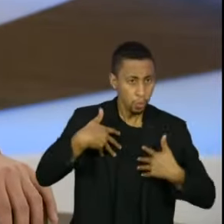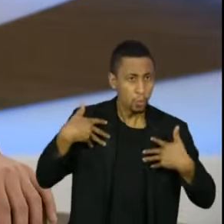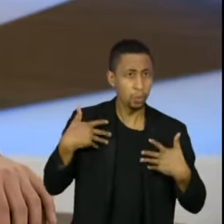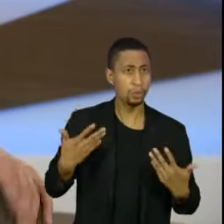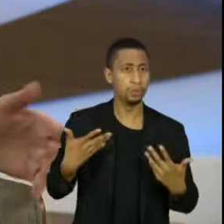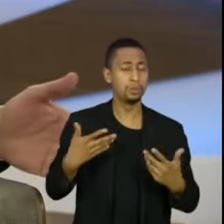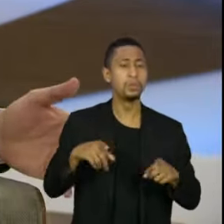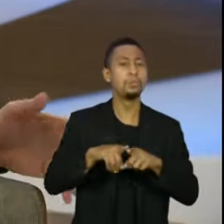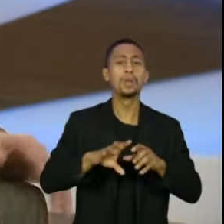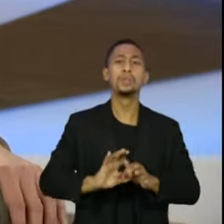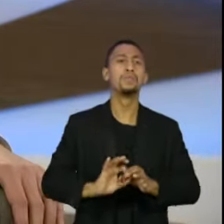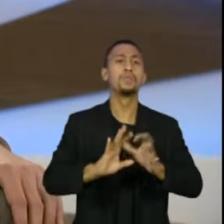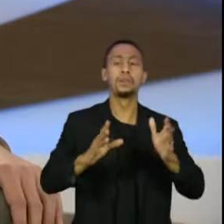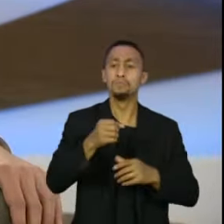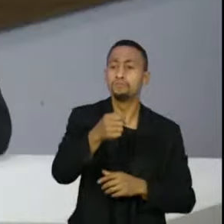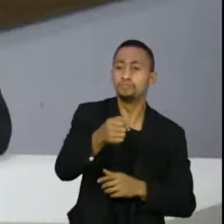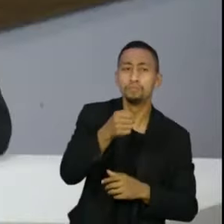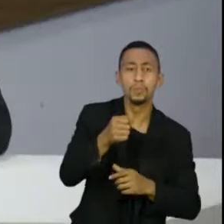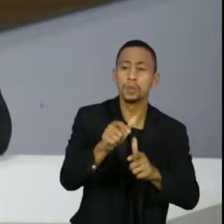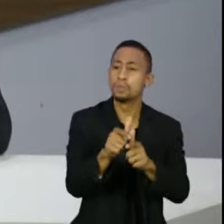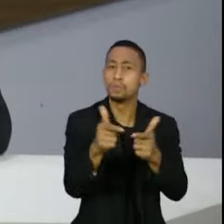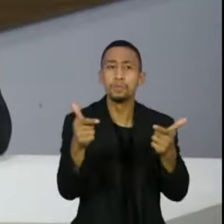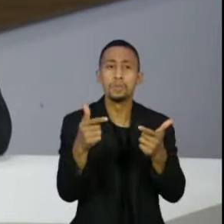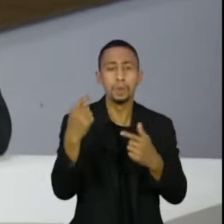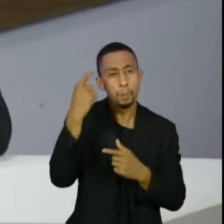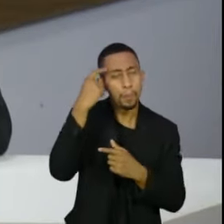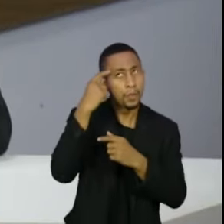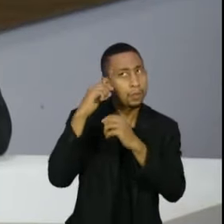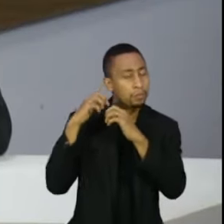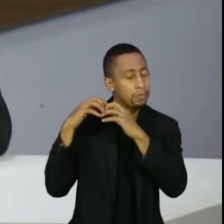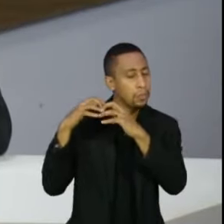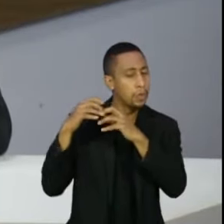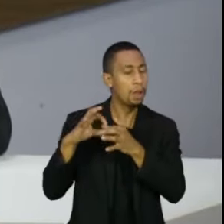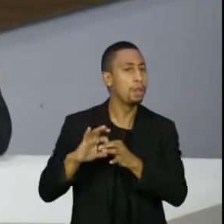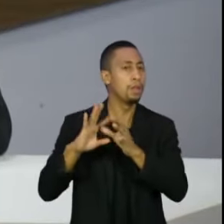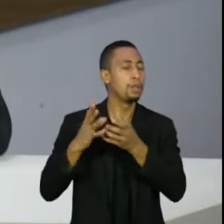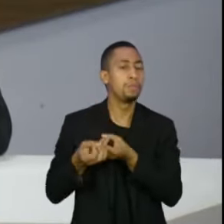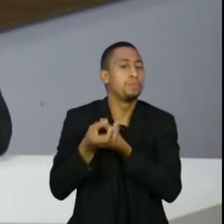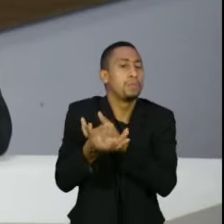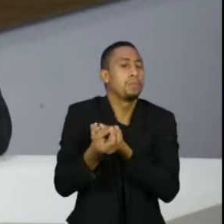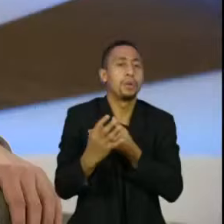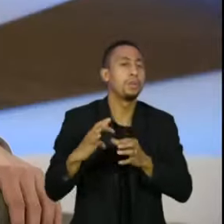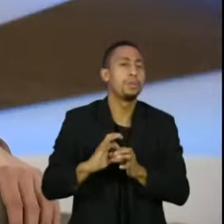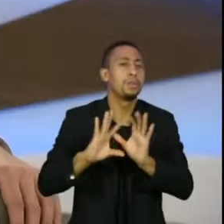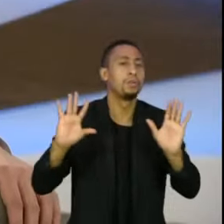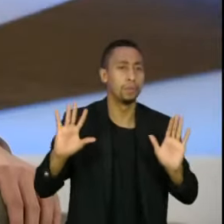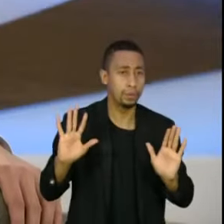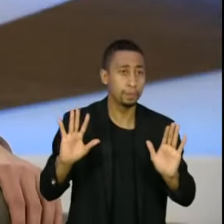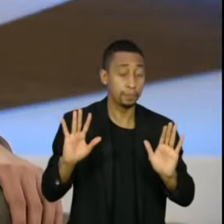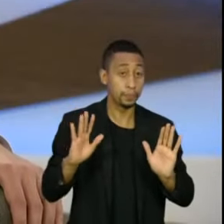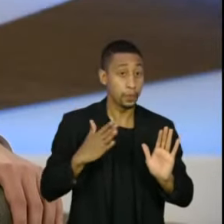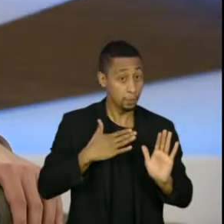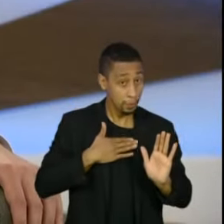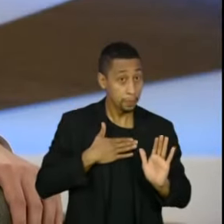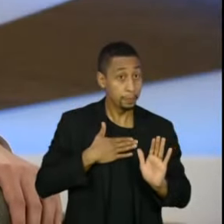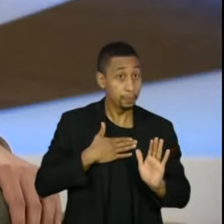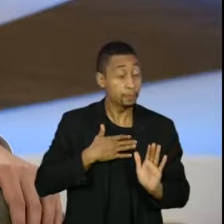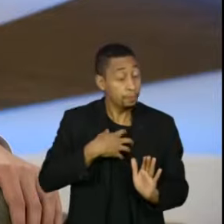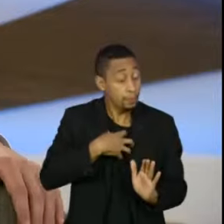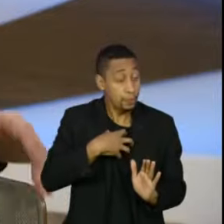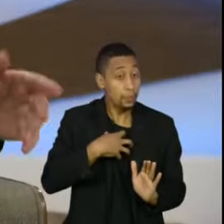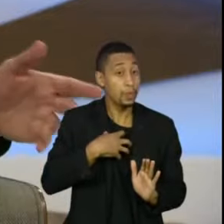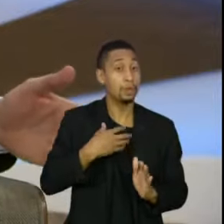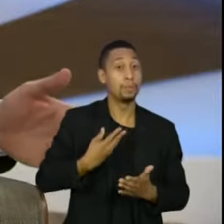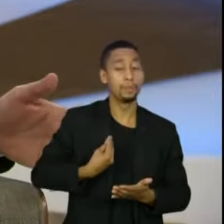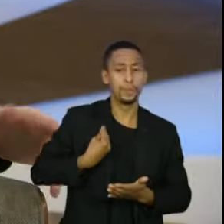liberdade de imprensa e a livre manifestação do pensamento. Então, isso é algo muito intrínseco. A minha forma de conduzir, não só na